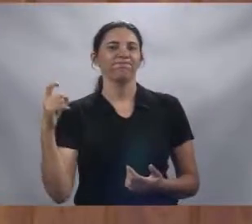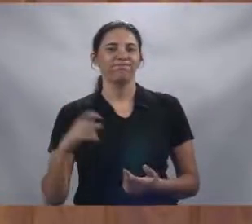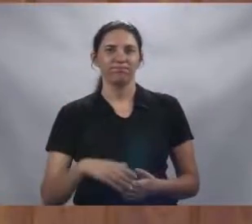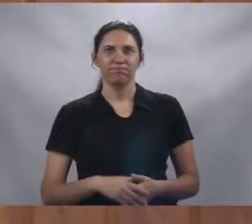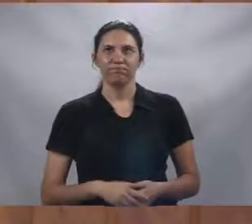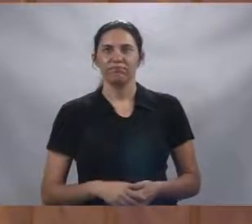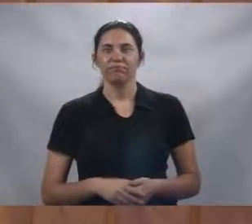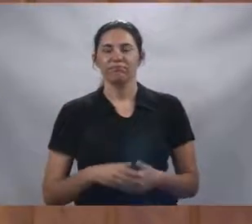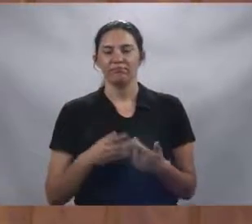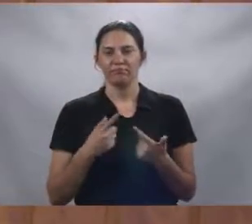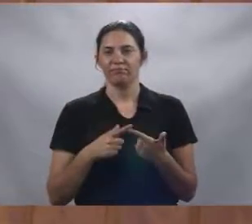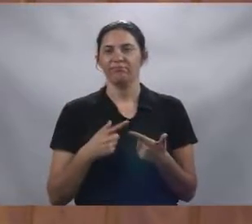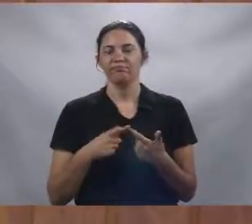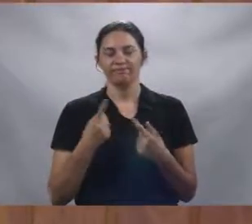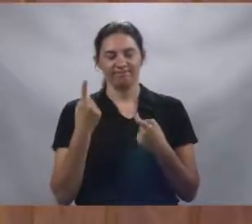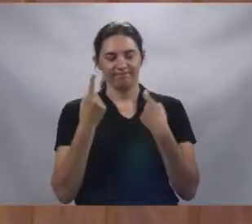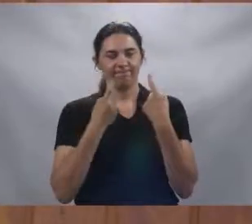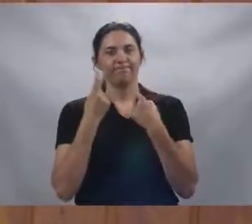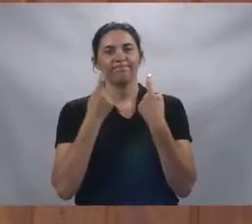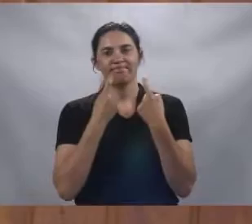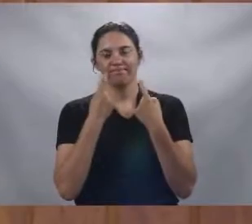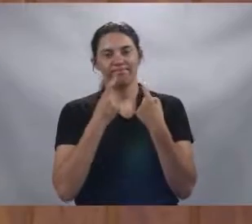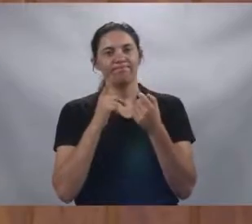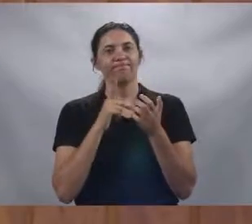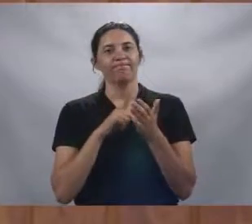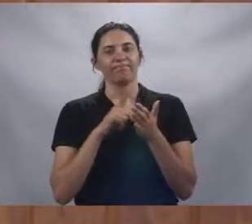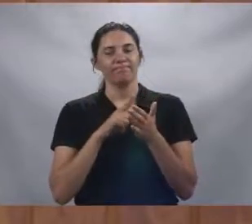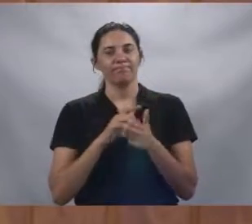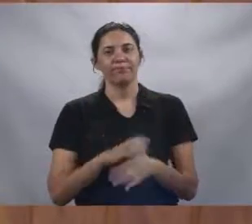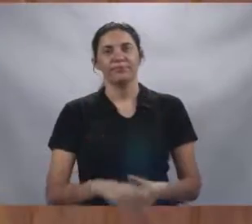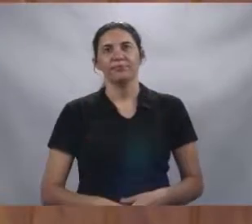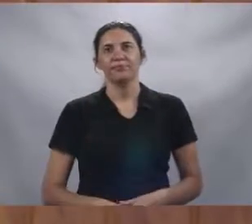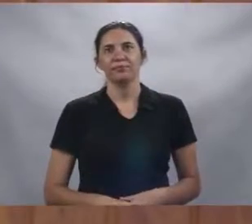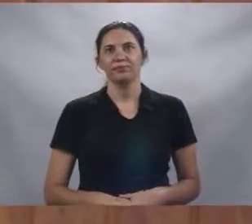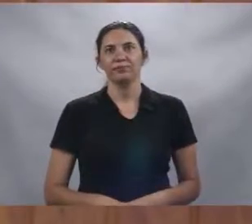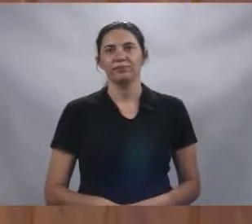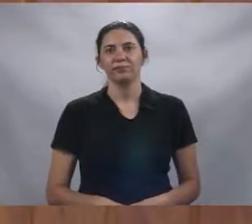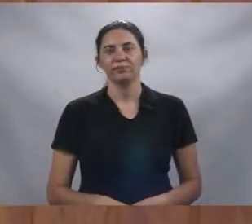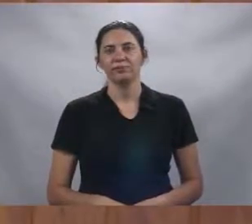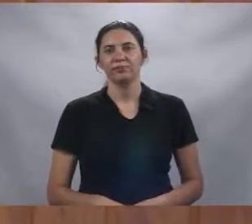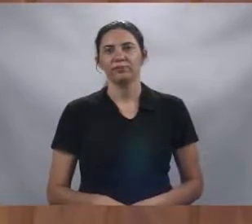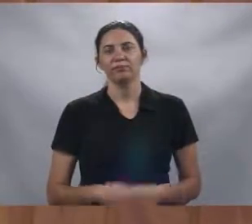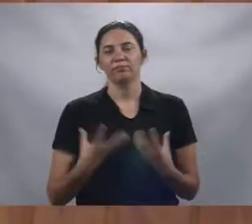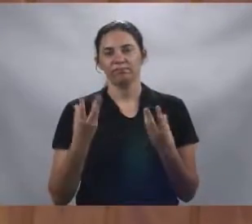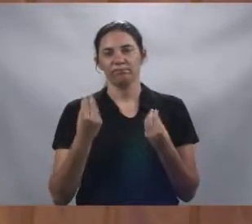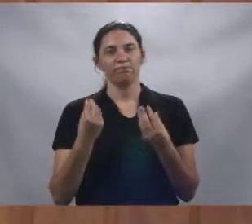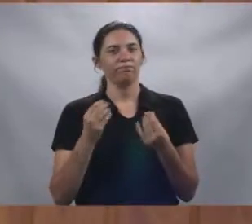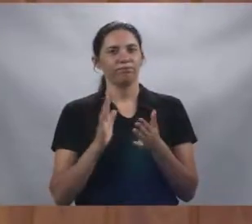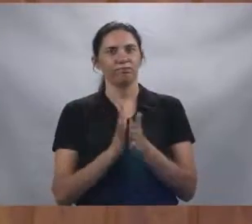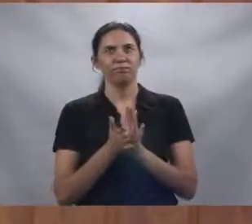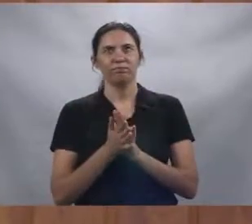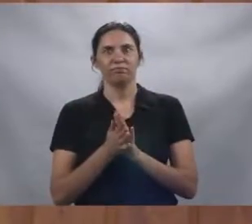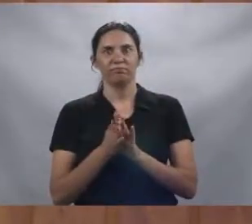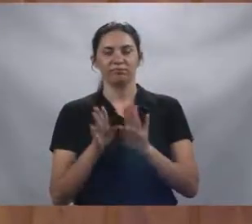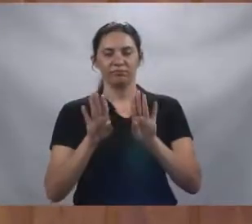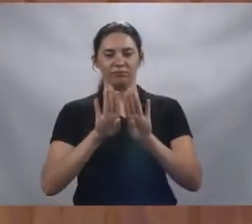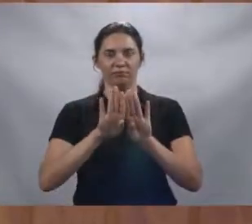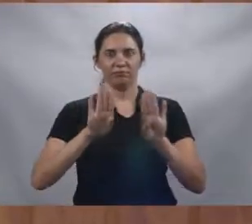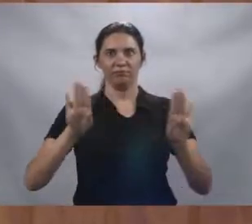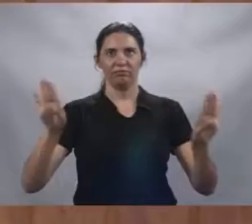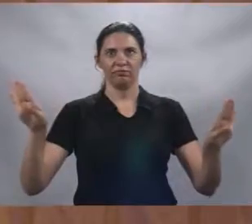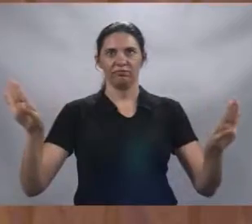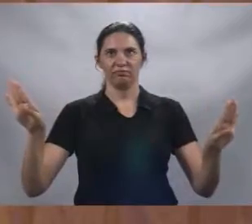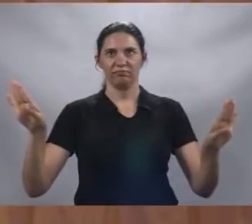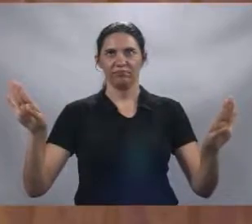É uma situação mesmo que preocupa. Está bastante deteriorado as paredes lá em torno do